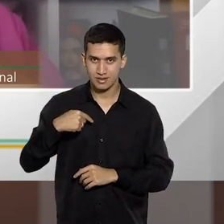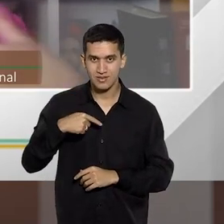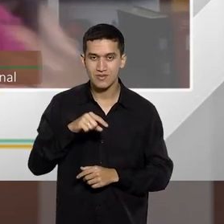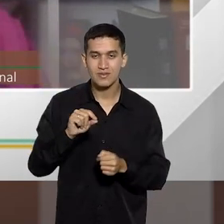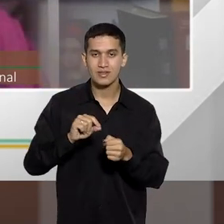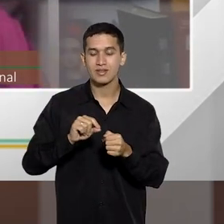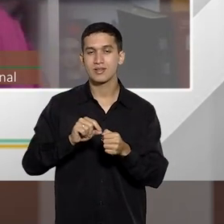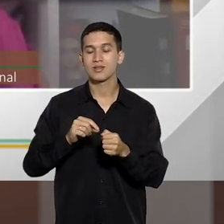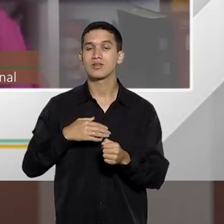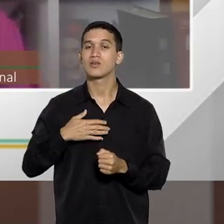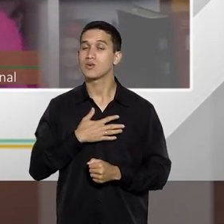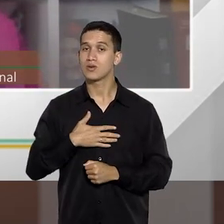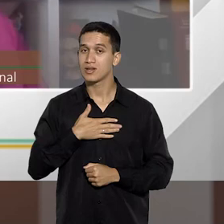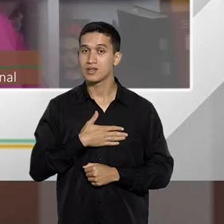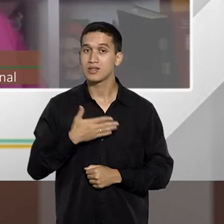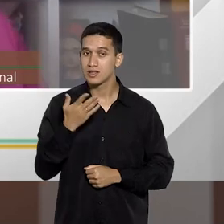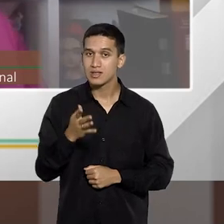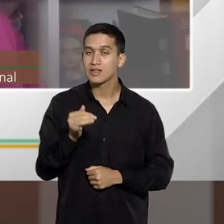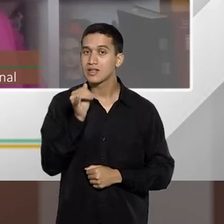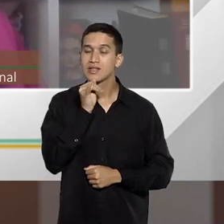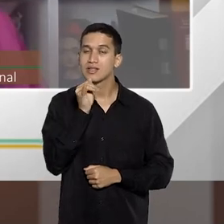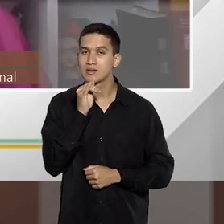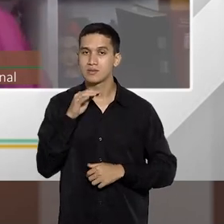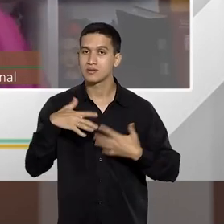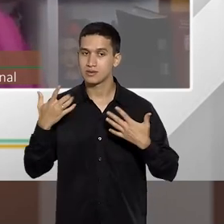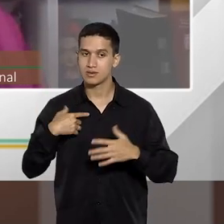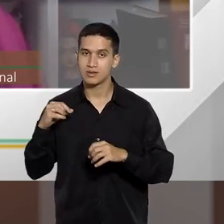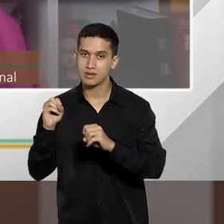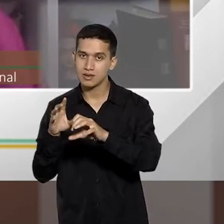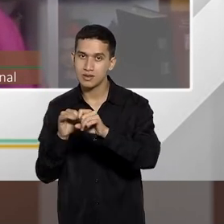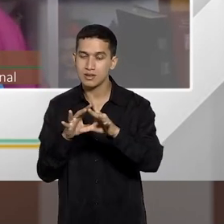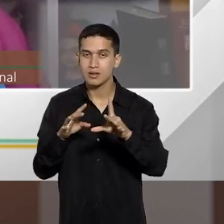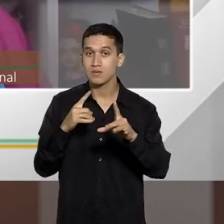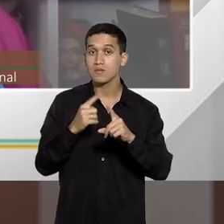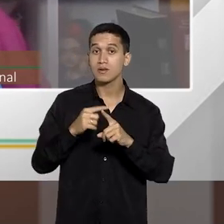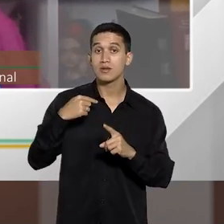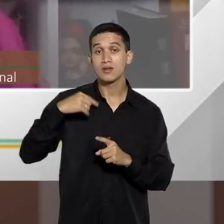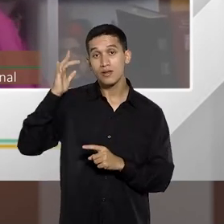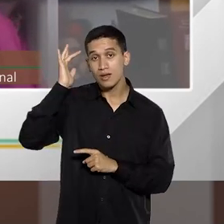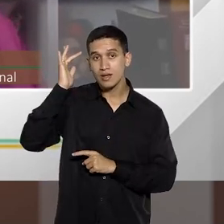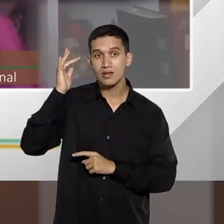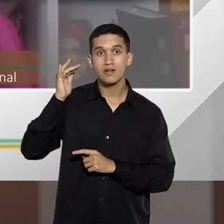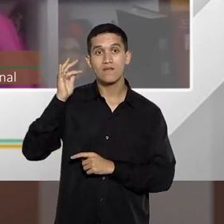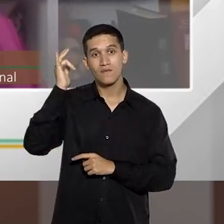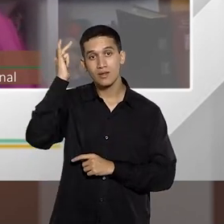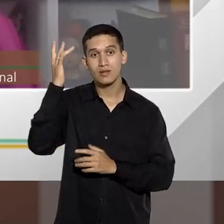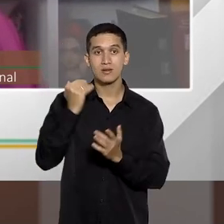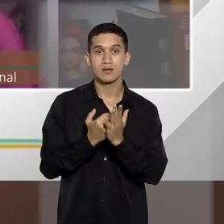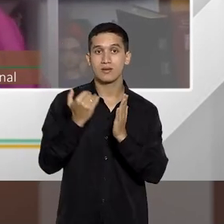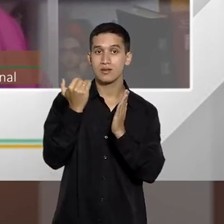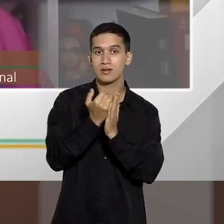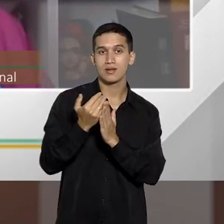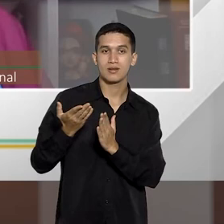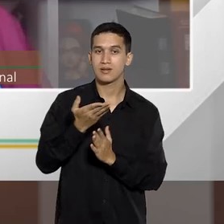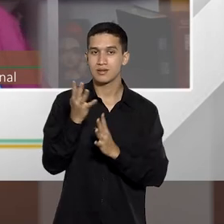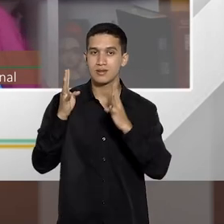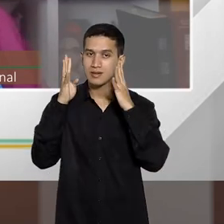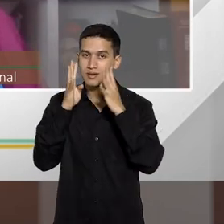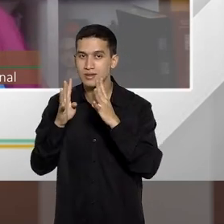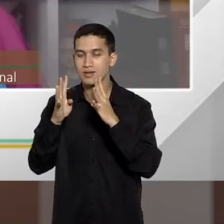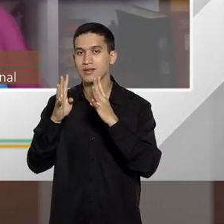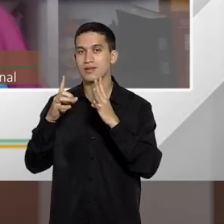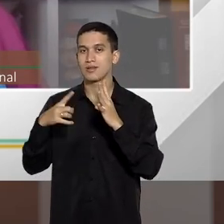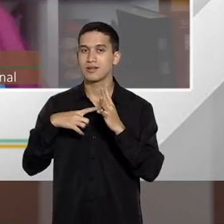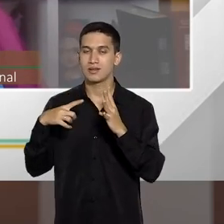Eu gosto de usar esse exemplo em aula, que eu acho que facilita muito para quem nos escuta, para quem nos ouve, para quem nos assiste,